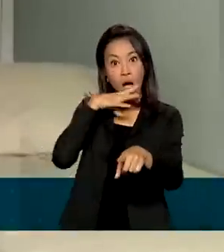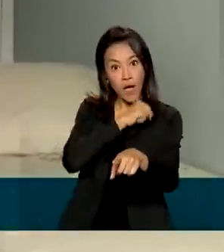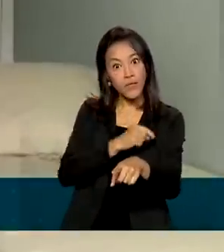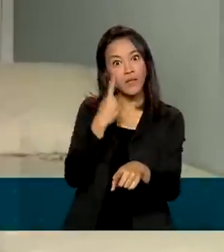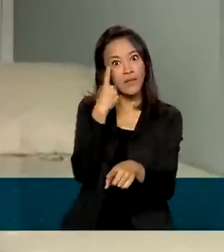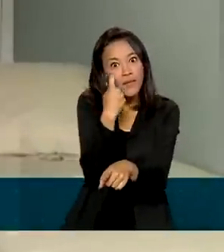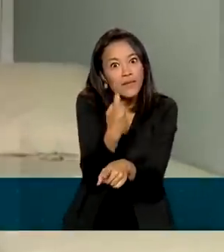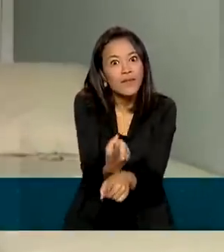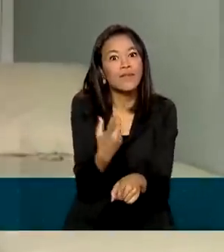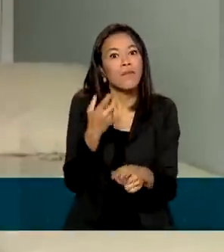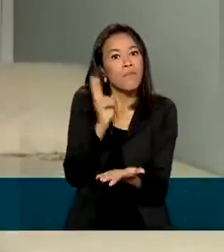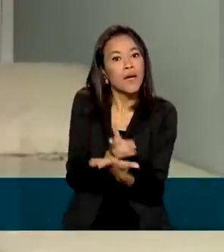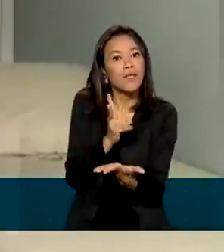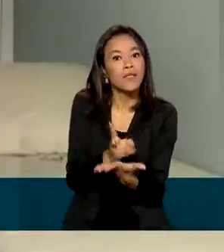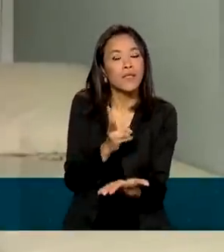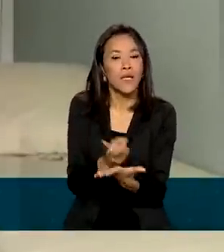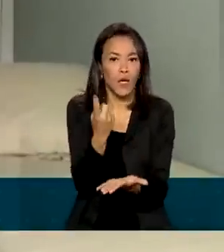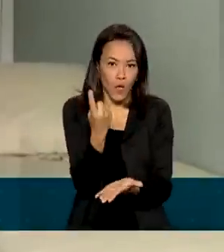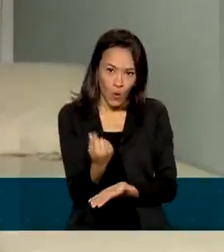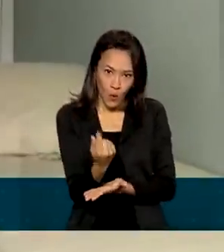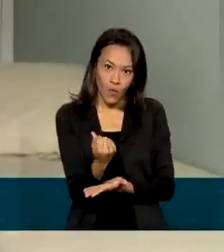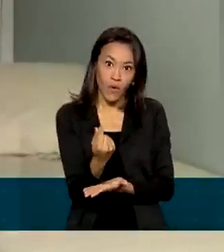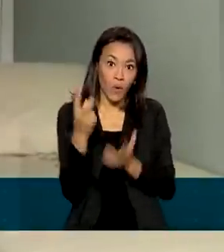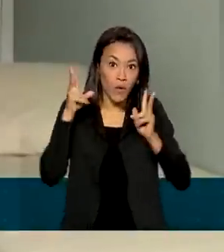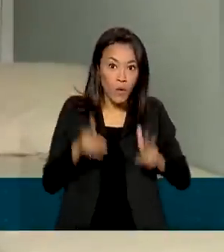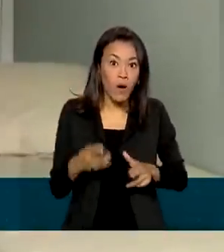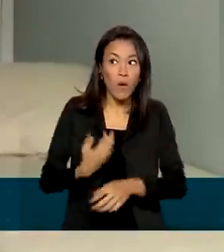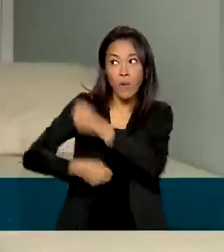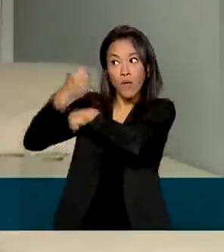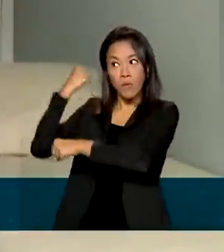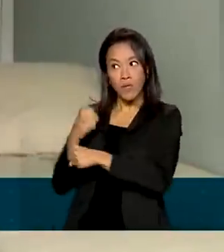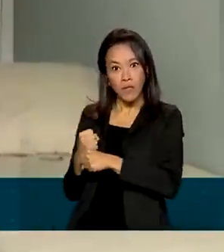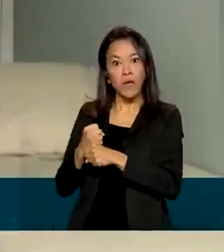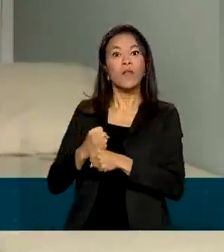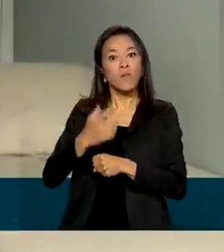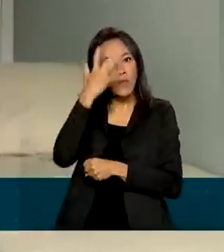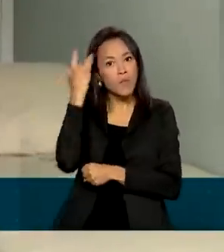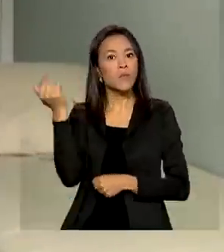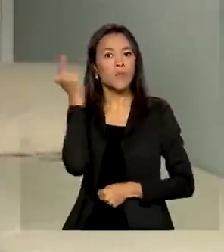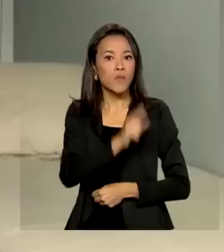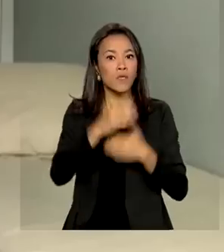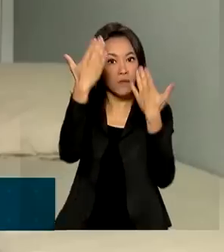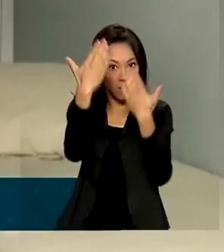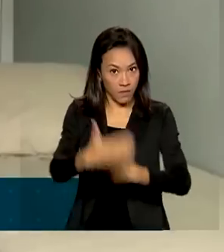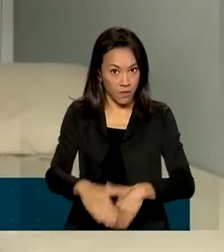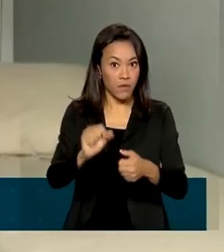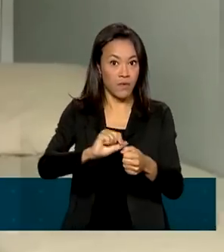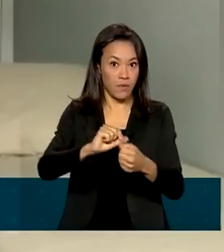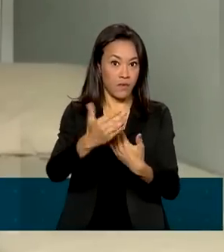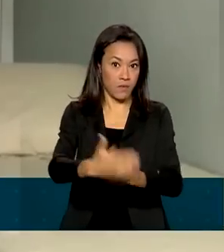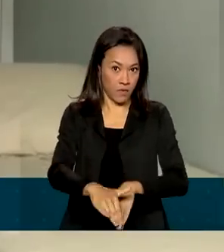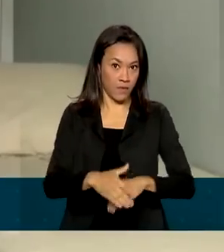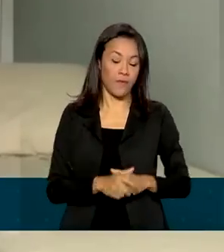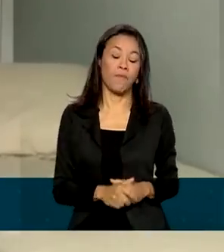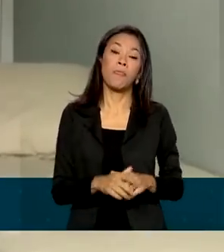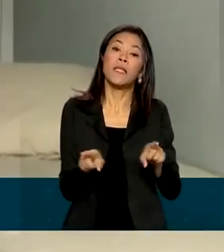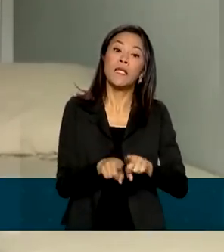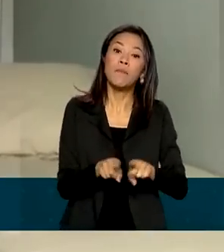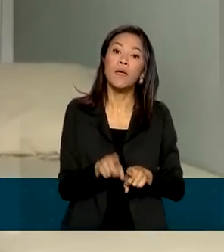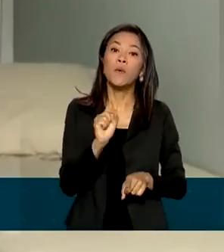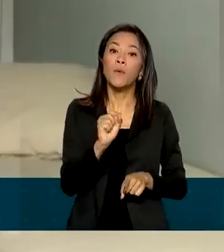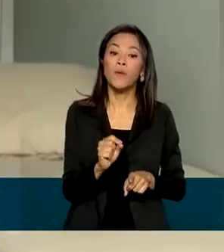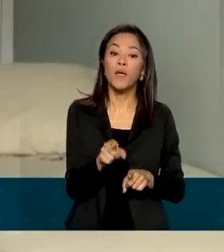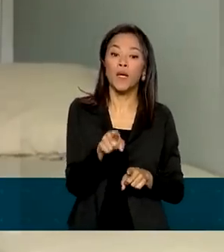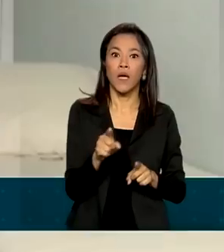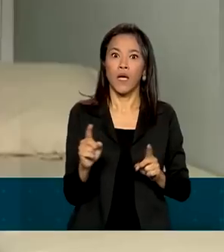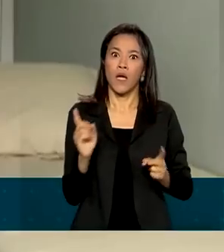mantido o valor da matrícula em relação ao ano passado, para as pessoas conseguirem fazer o Enem. Além do fato de que eles também aumentaram os